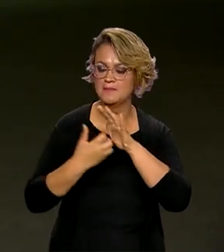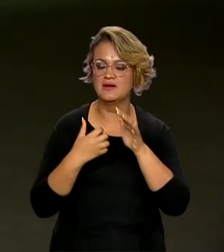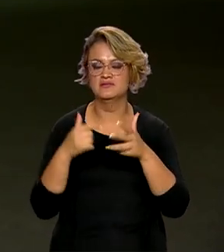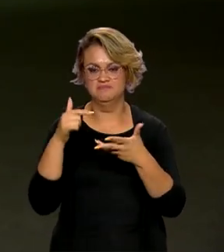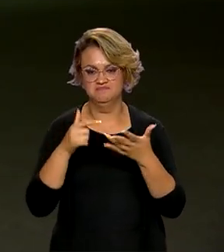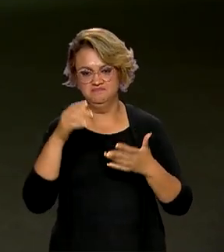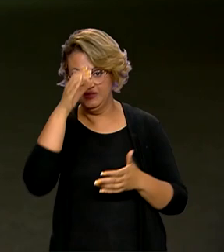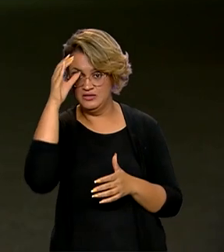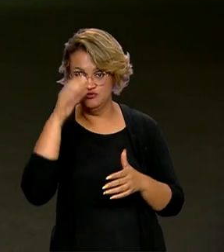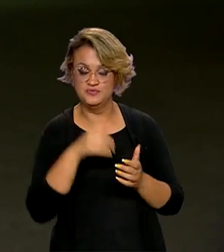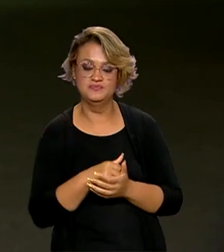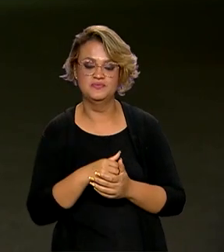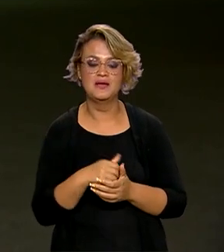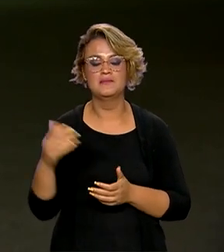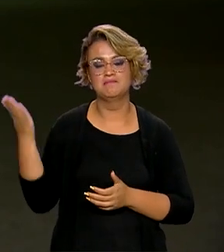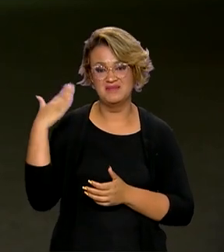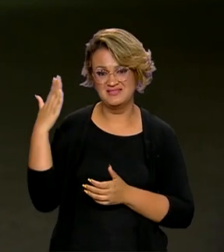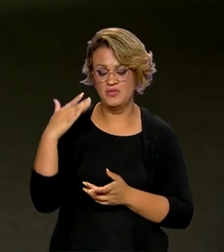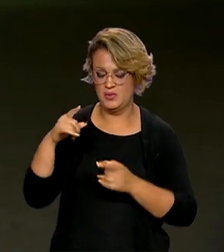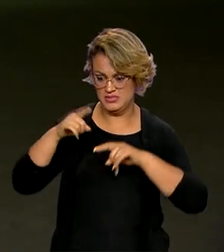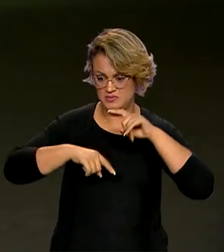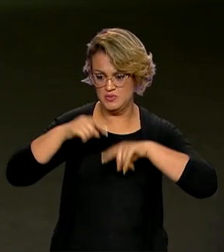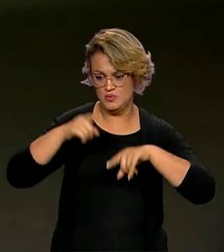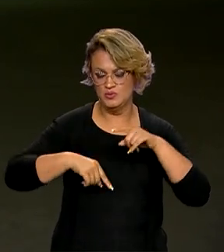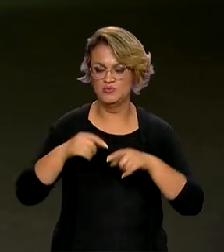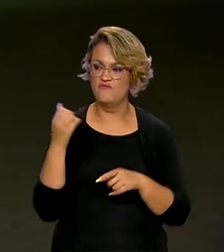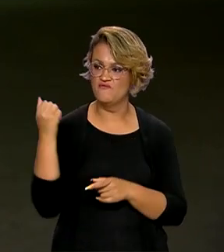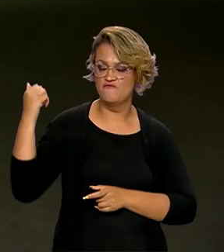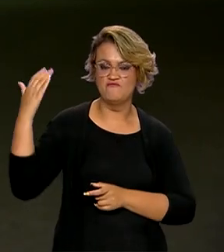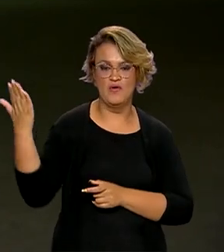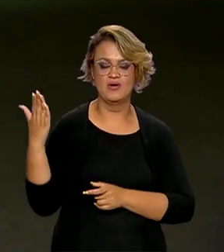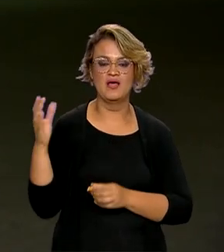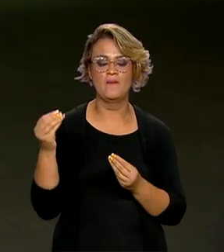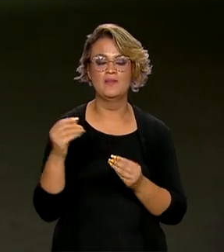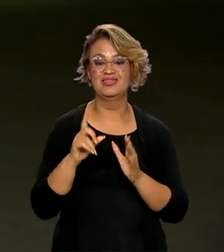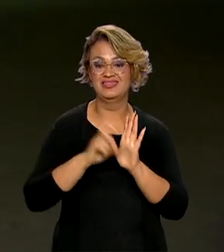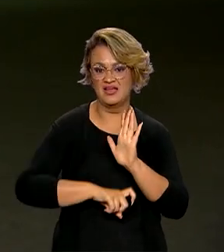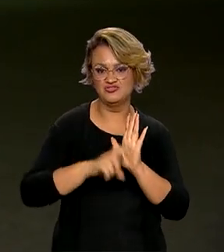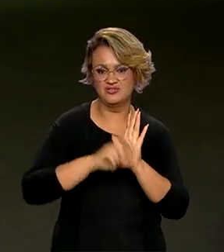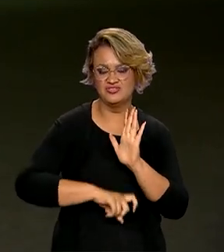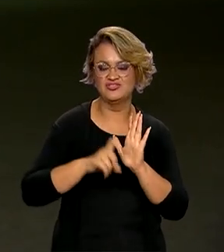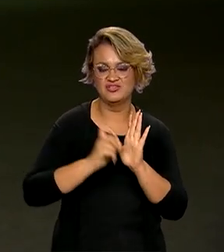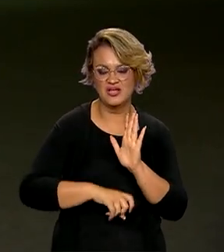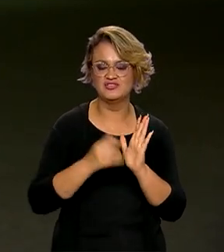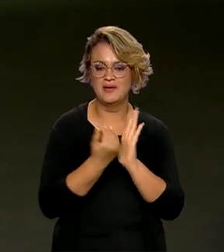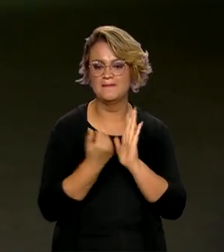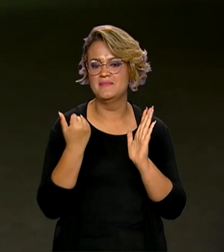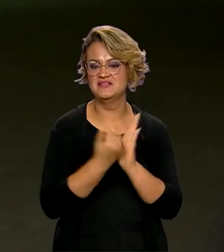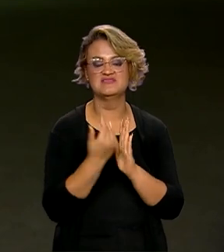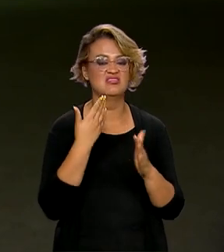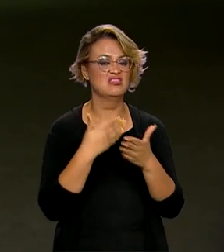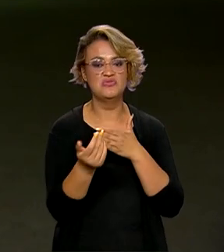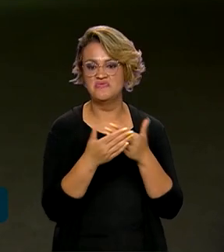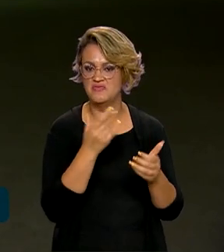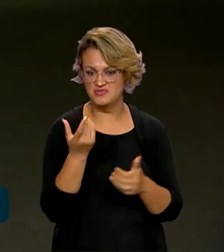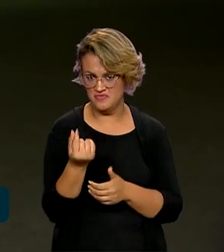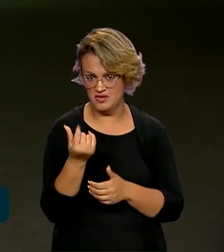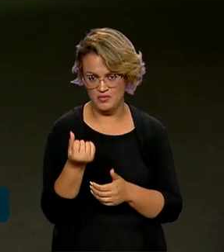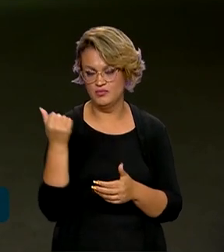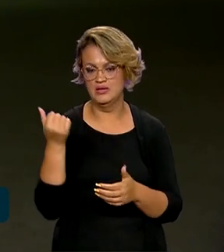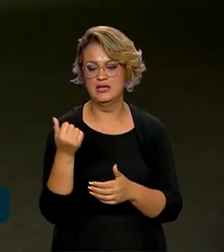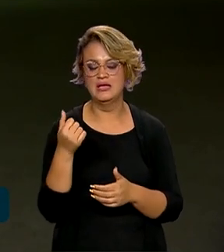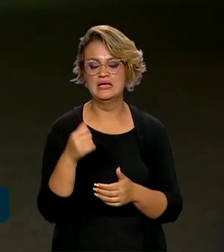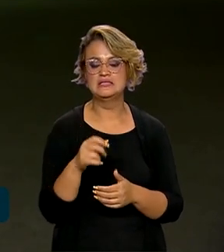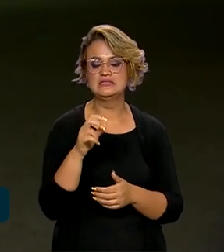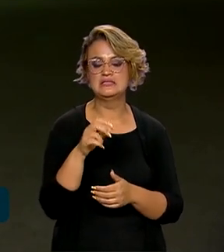consumidores. Antes, os produtos comprados lá fora eram taxados pelo governo, independente do valor. A isenção